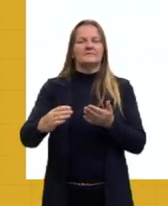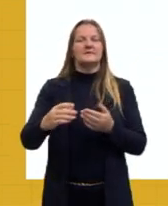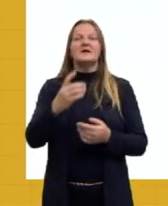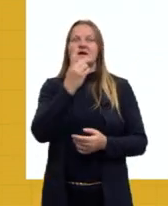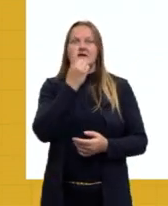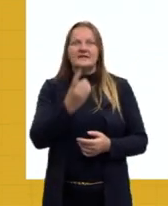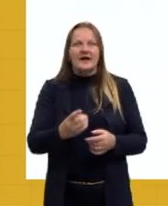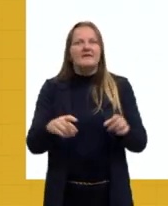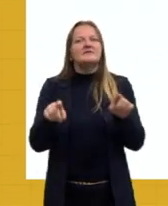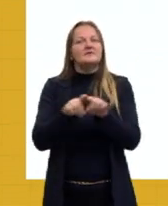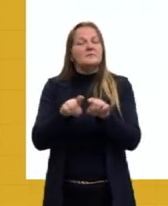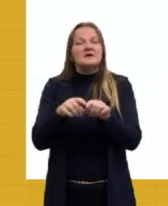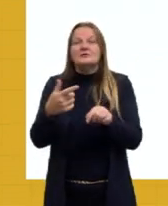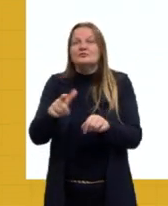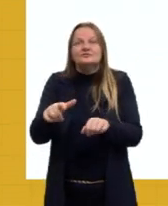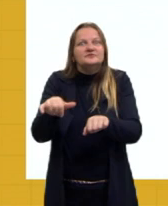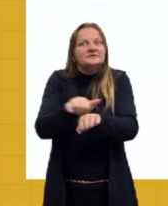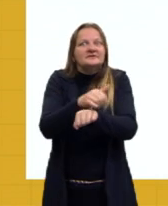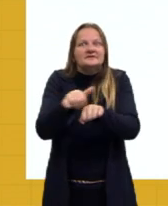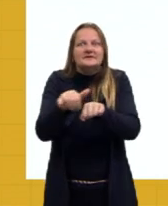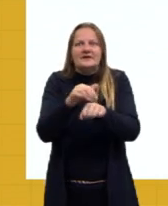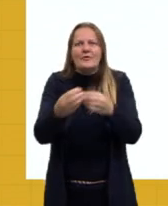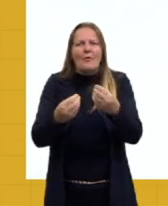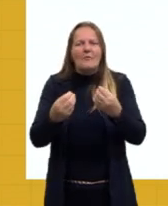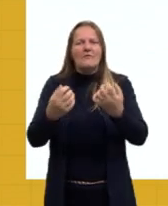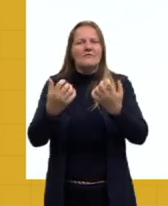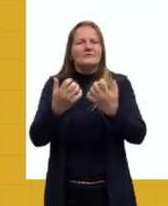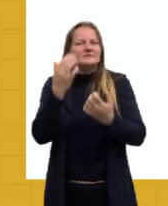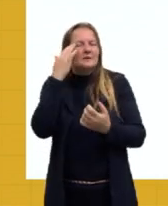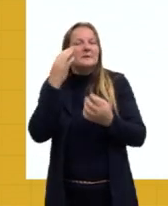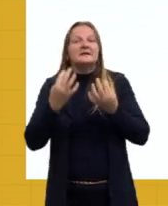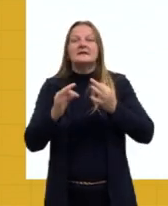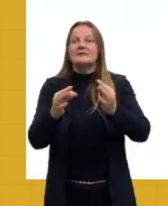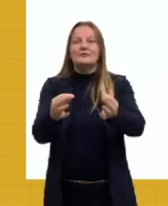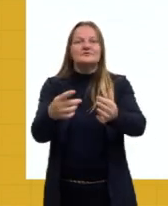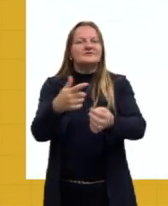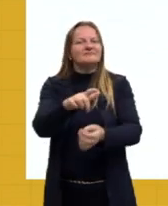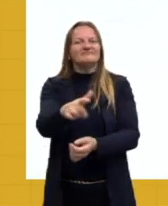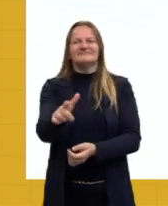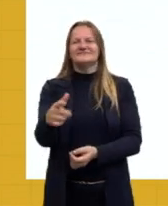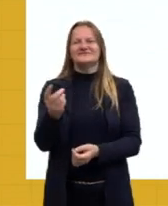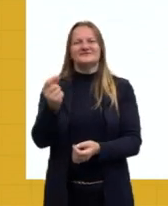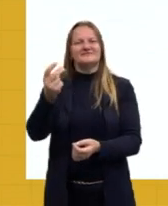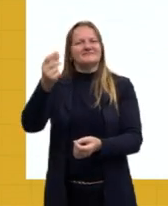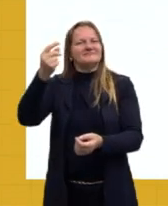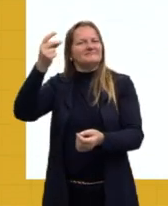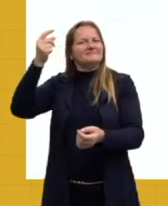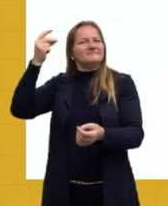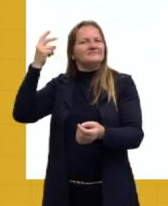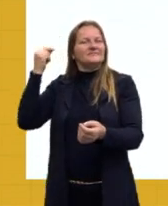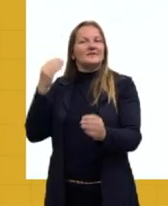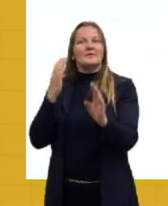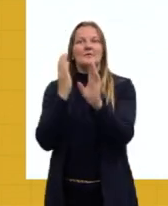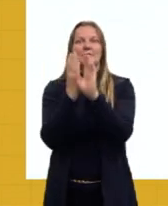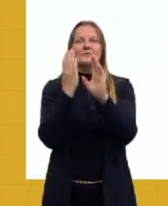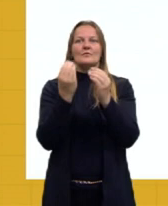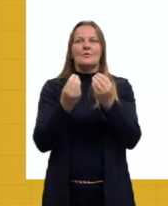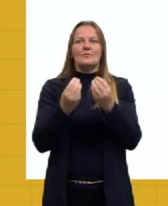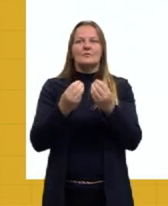também não tinha os recursos necessários, a tecnologia necessária para descobrir sobre